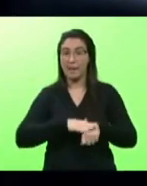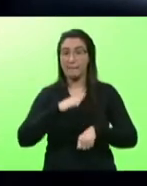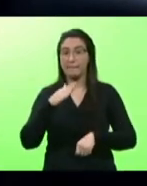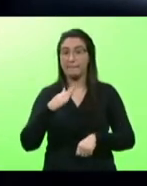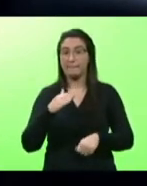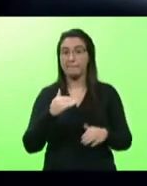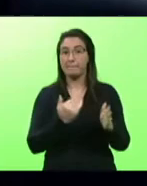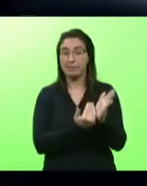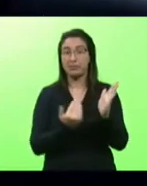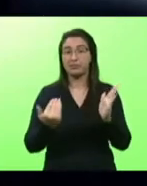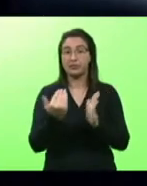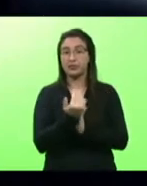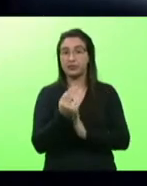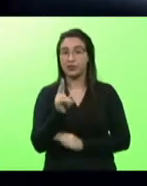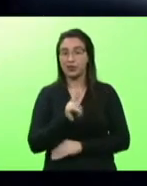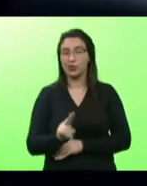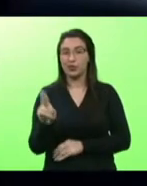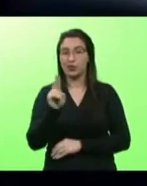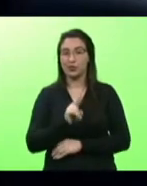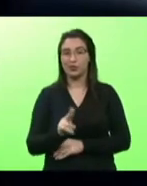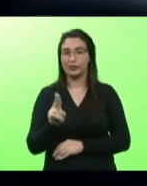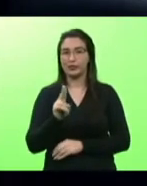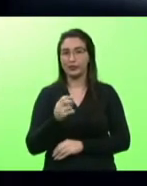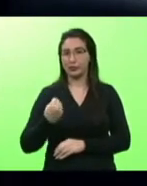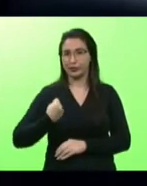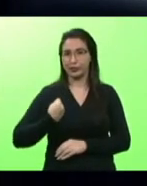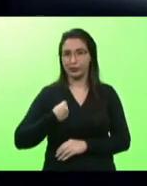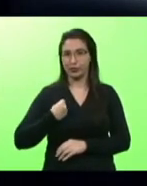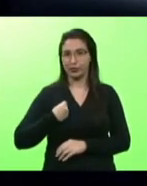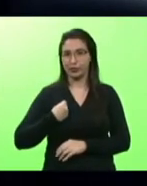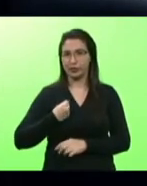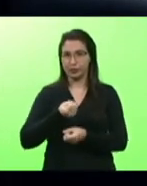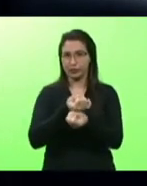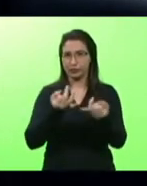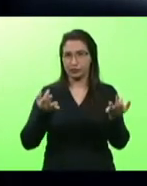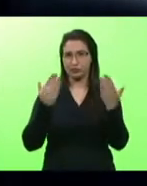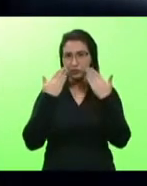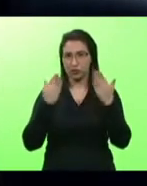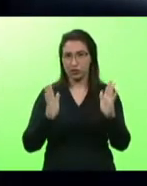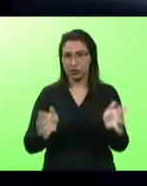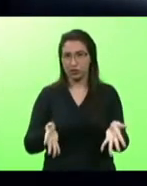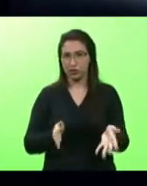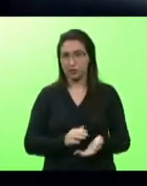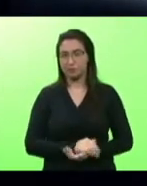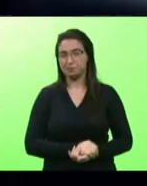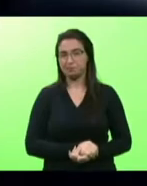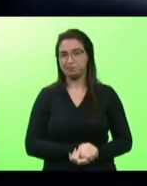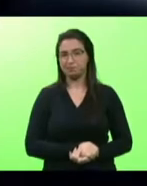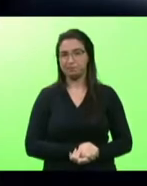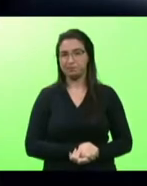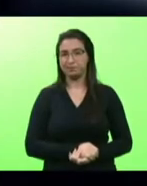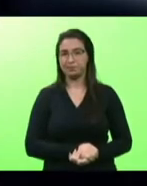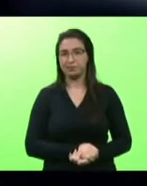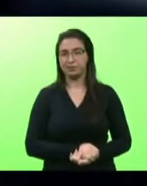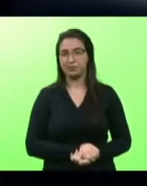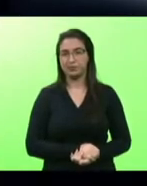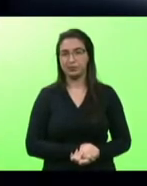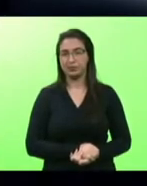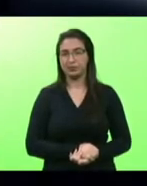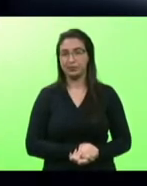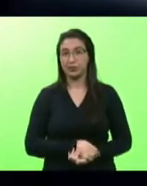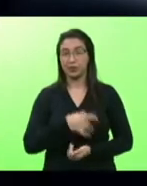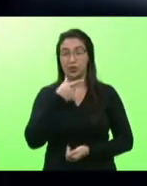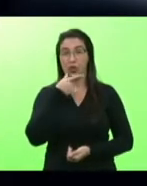as vacinas segundo os dados divulgados mais 30 segundos deputados obrigado ontem inclusive alguém